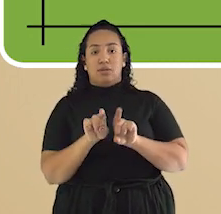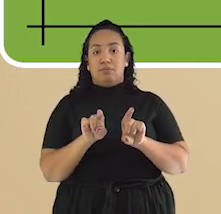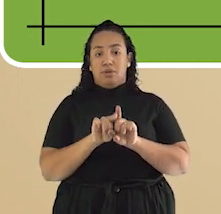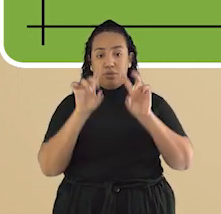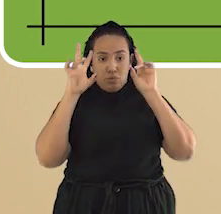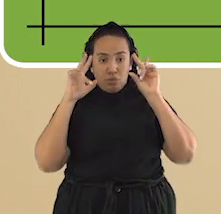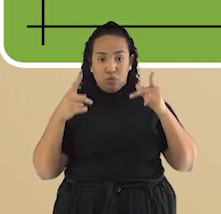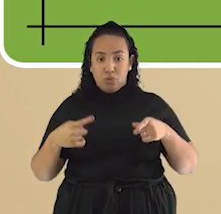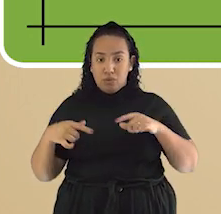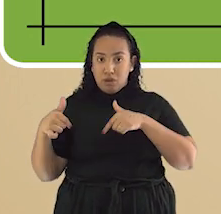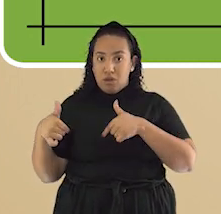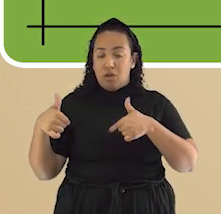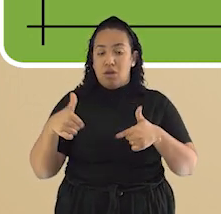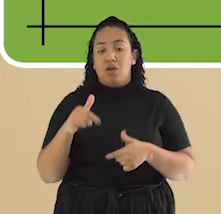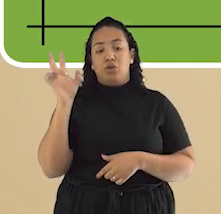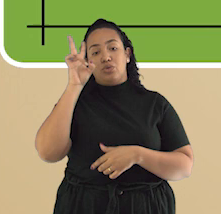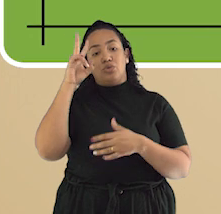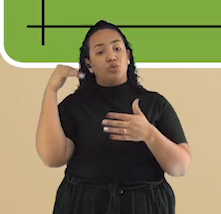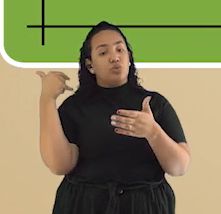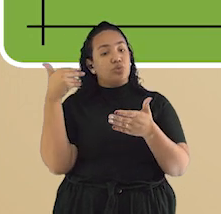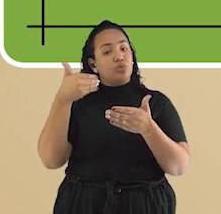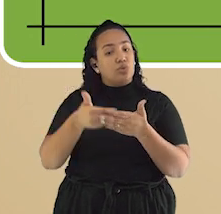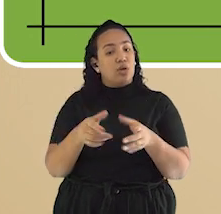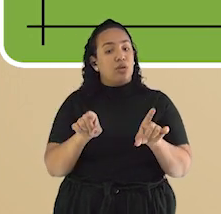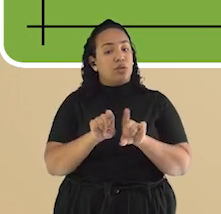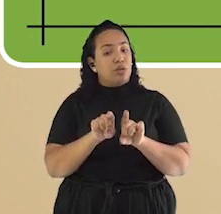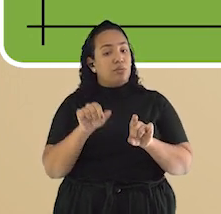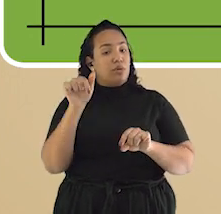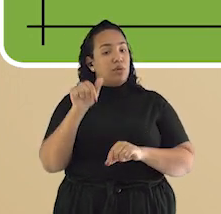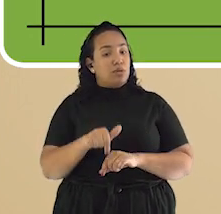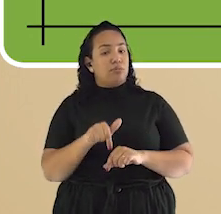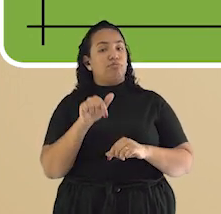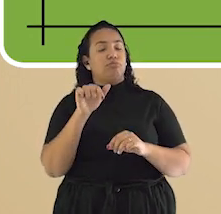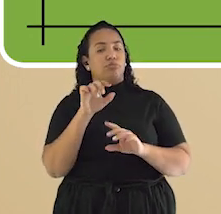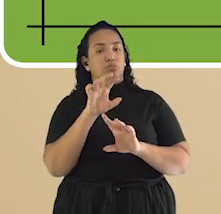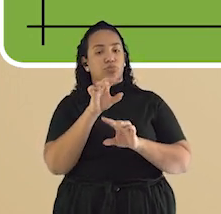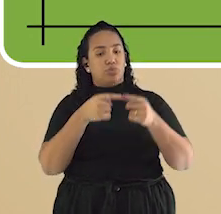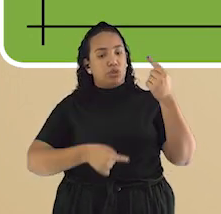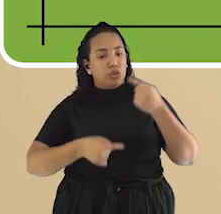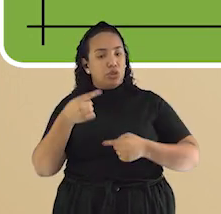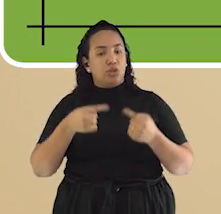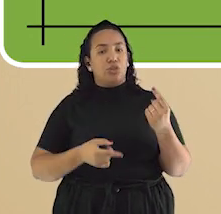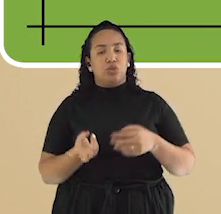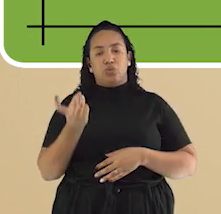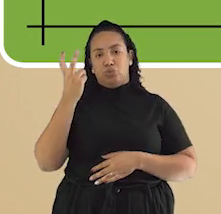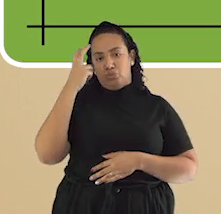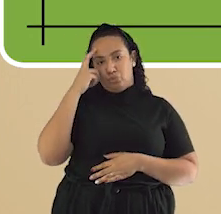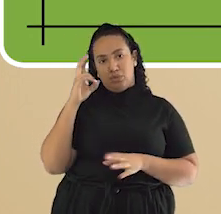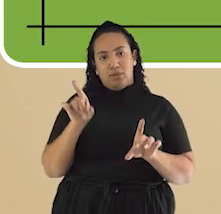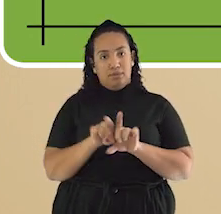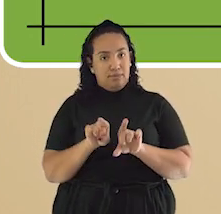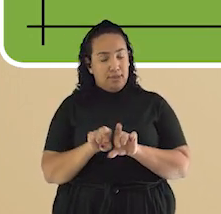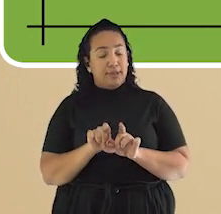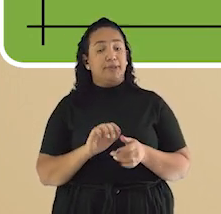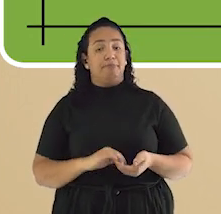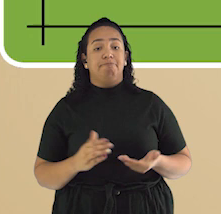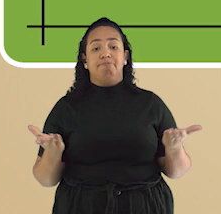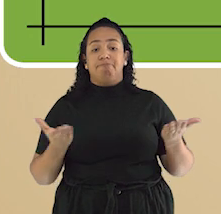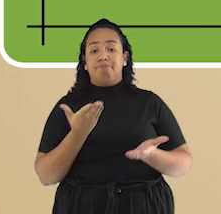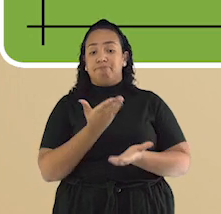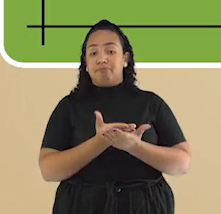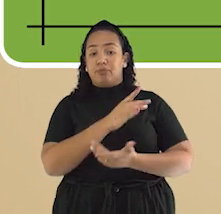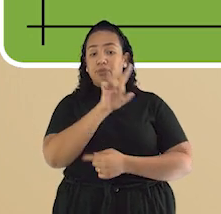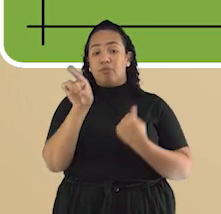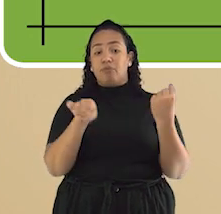associada a aspectos de ordem social, econômica, política e cultural. Já o objetivo da aula de hoje é compreender a